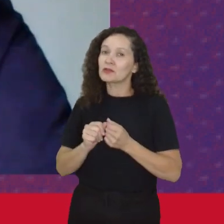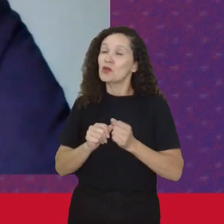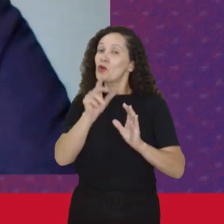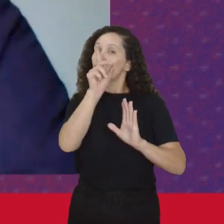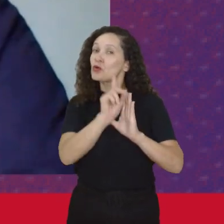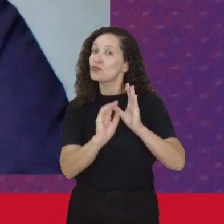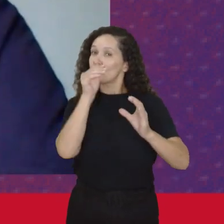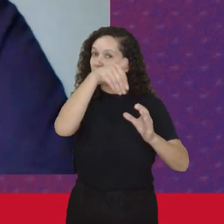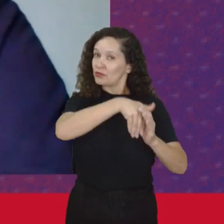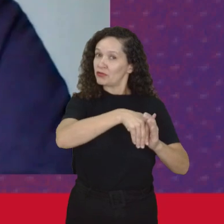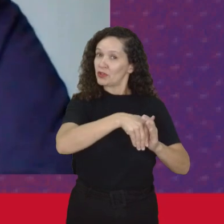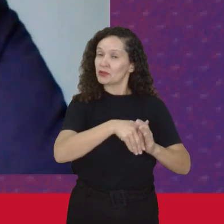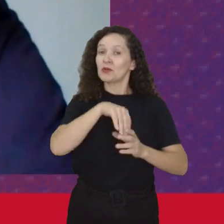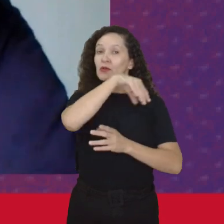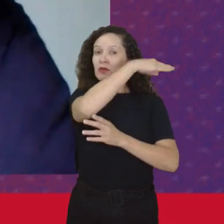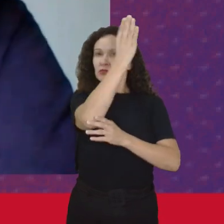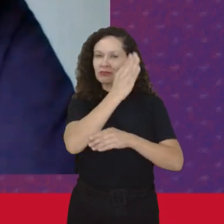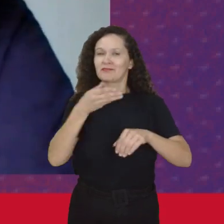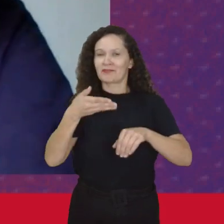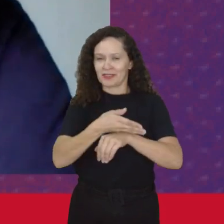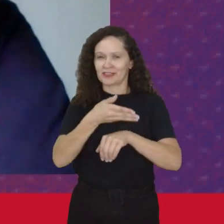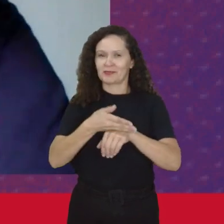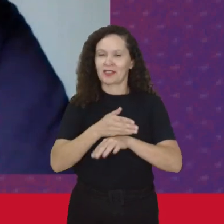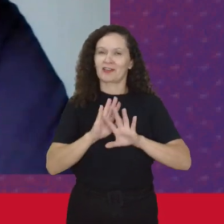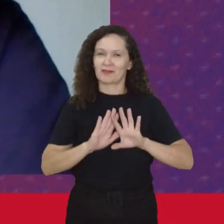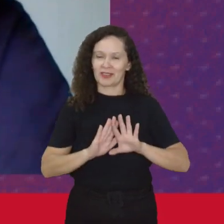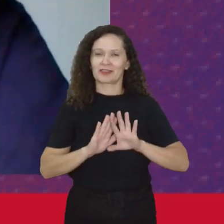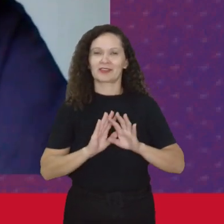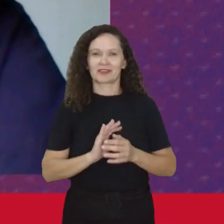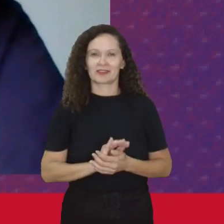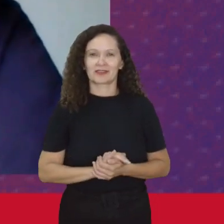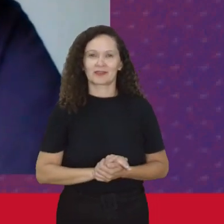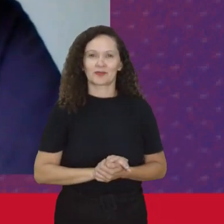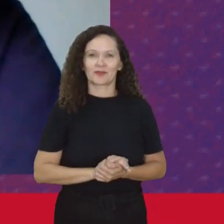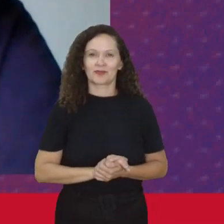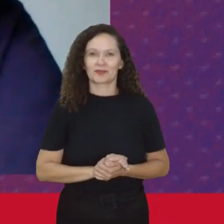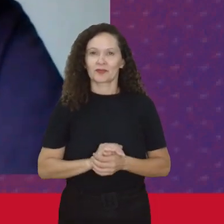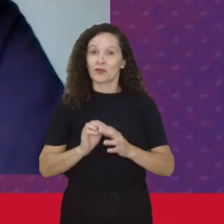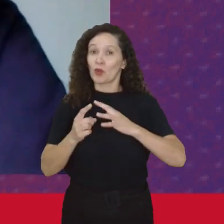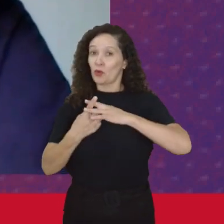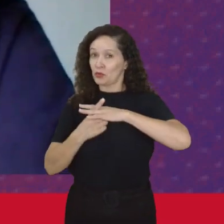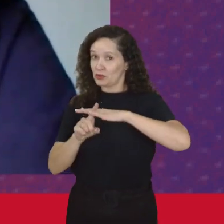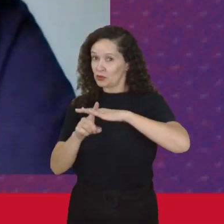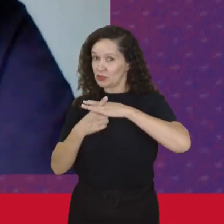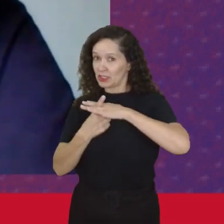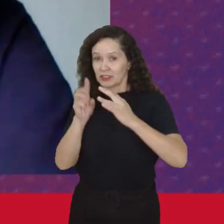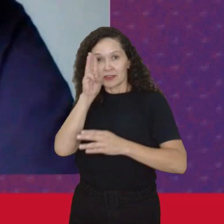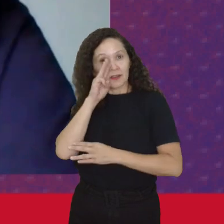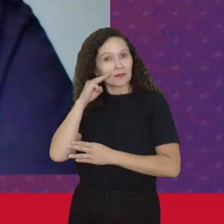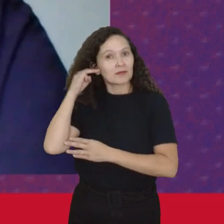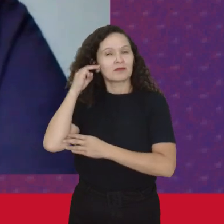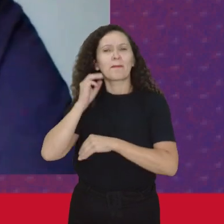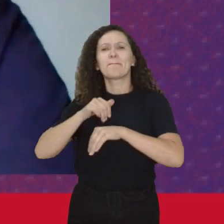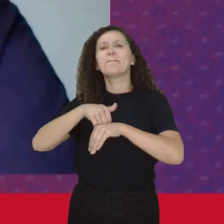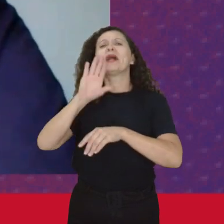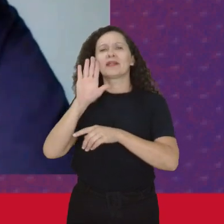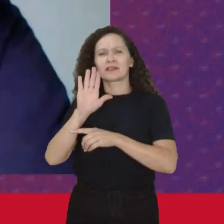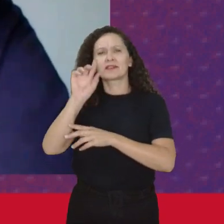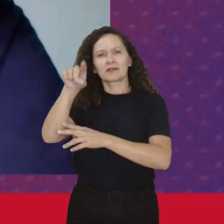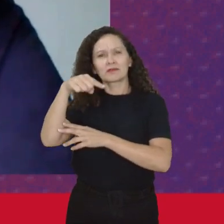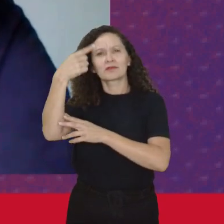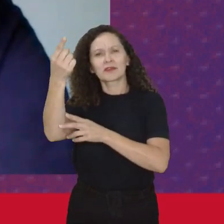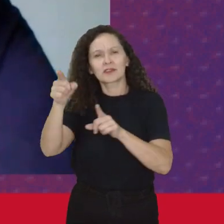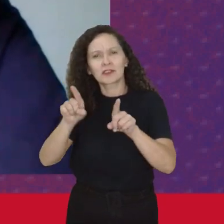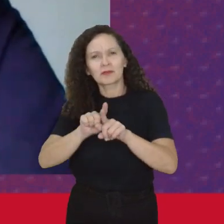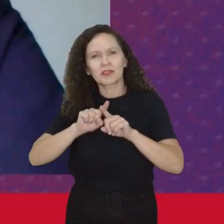Participaram Mas claro Que Os socialistas Marxistas Muito mais E depois Com a